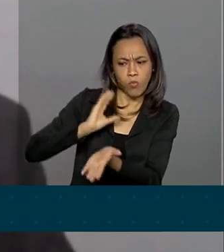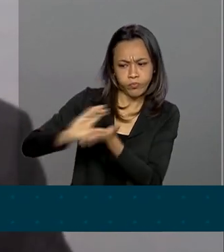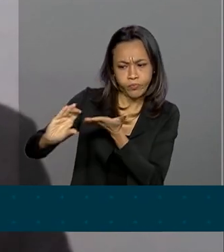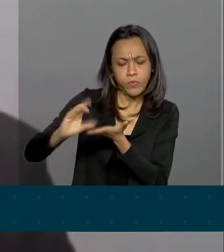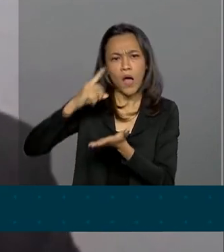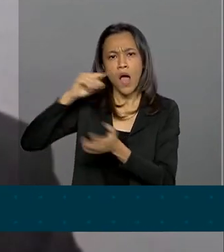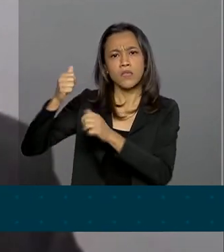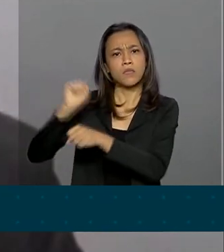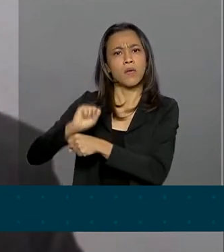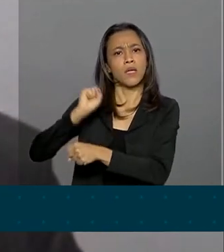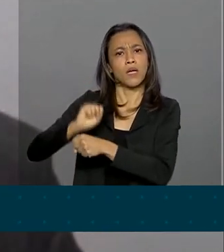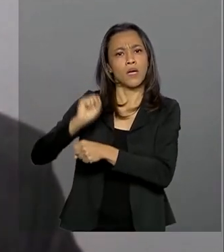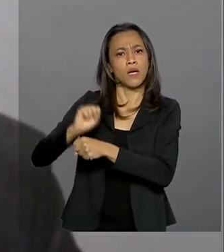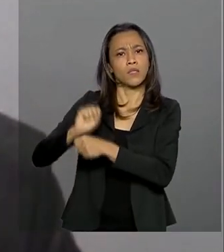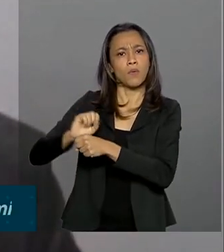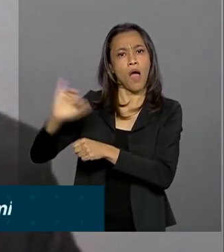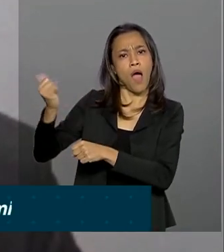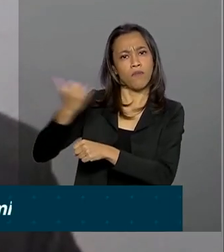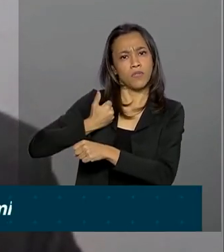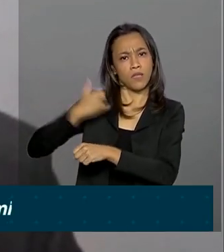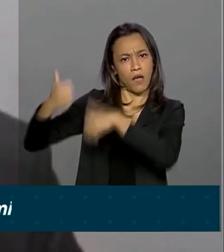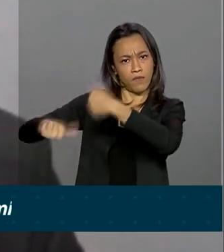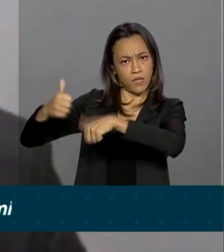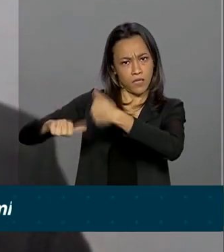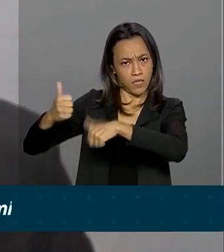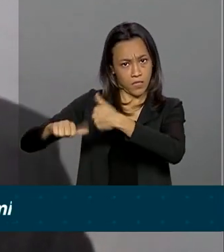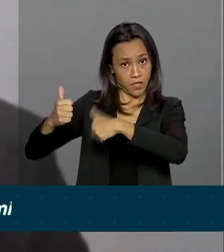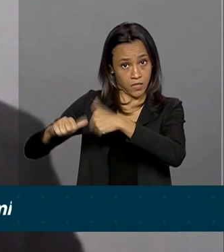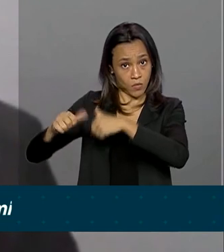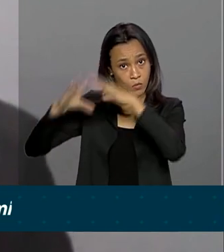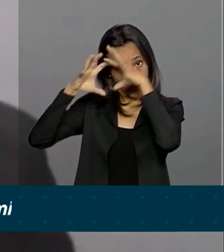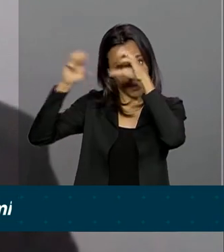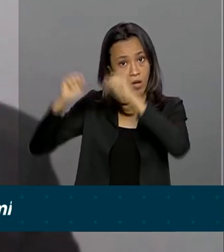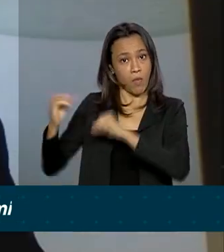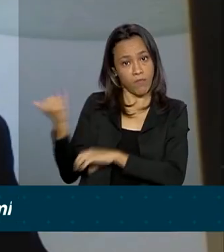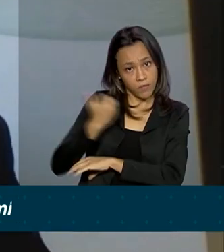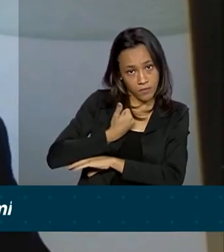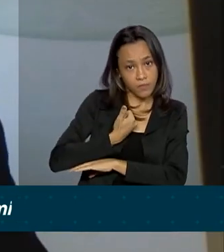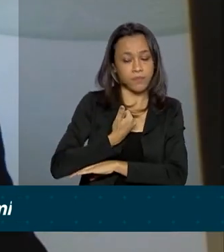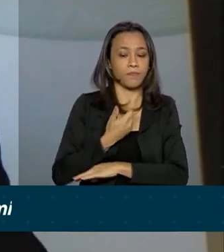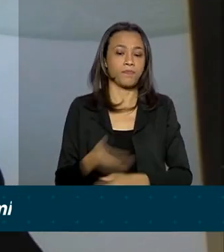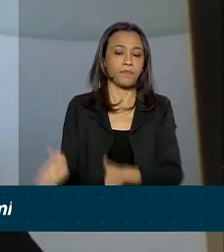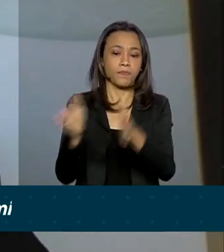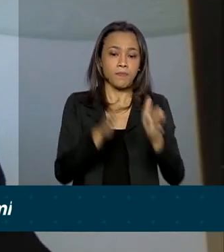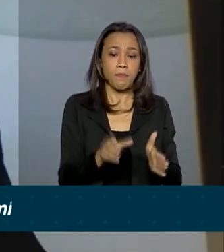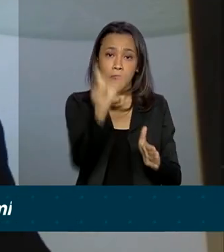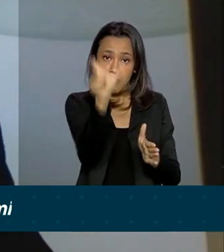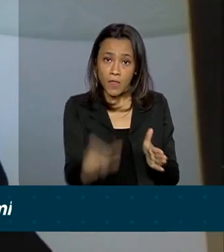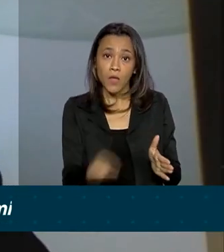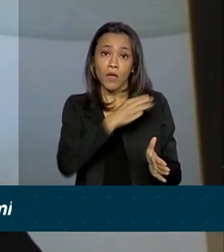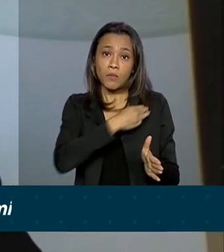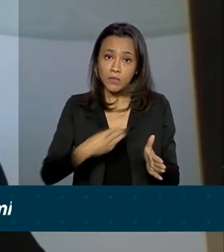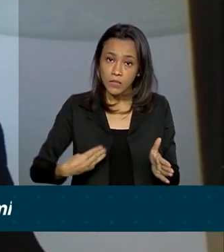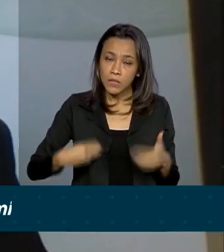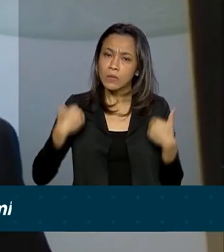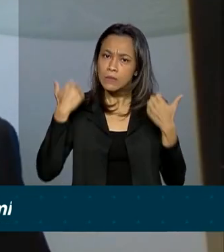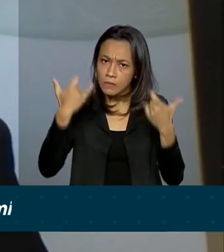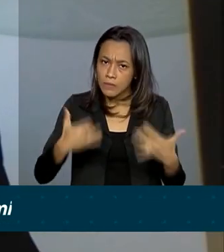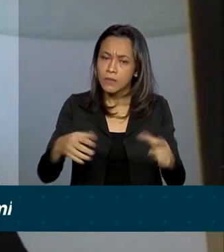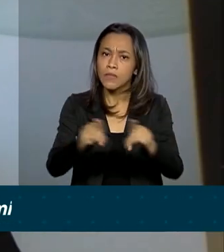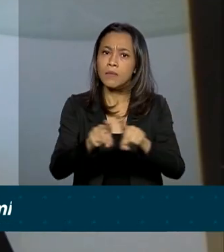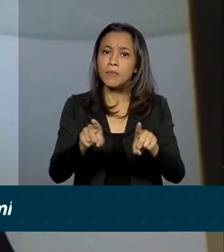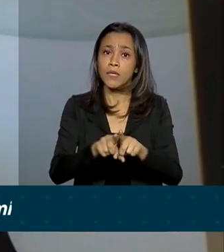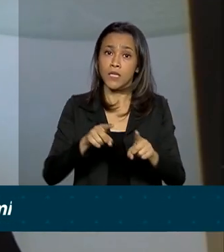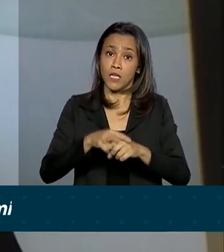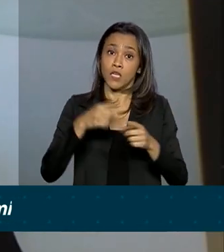esperando o sinal verde para que a gente possa fazer os nossos leilões de concessão. O ministro destacou ainda que as ações do governo